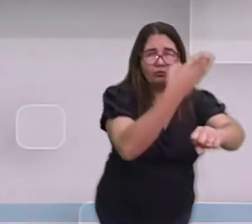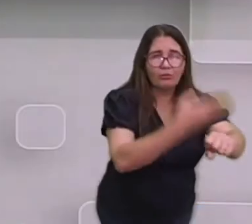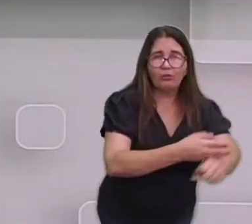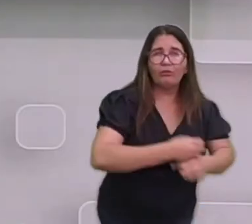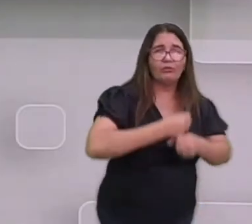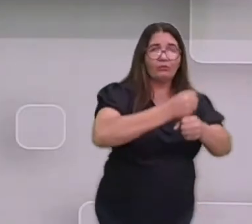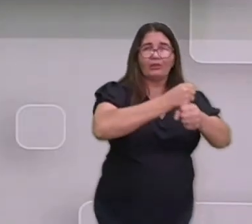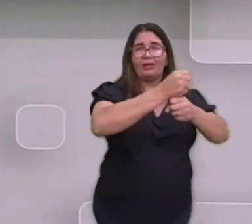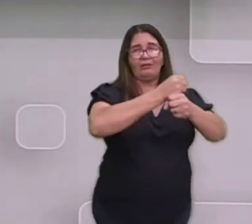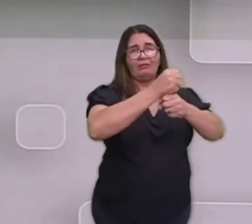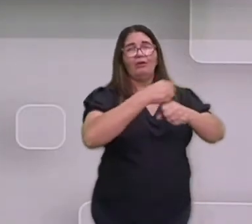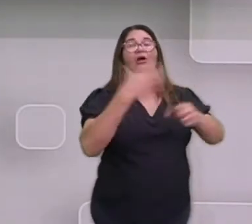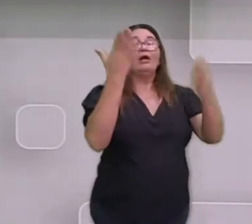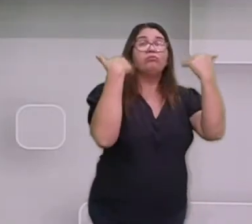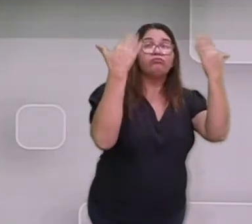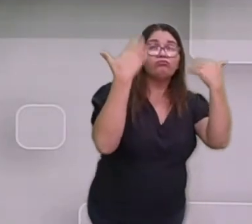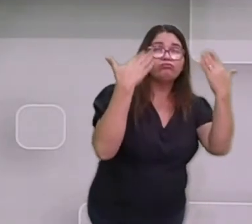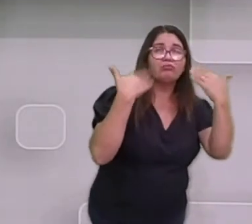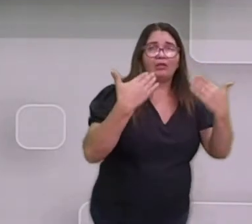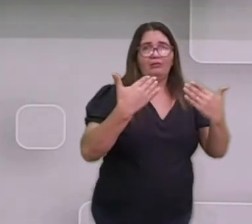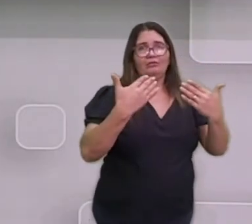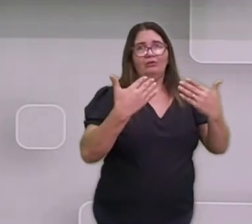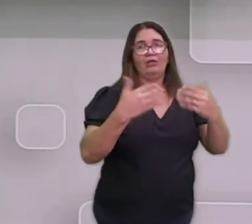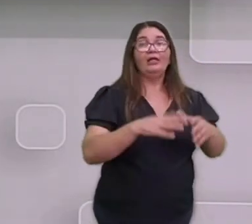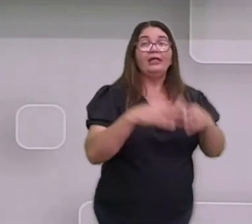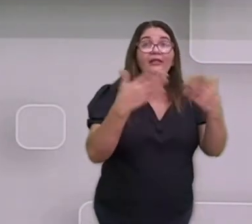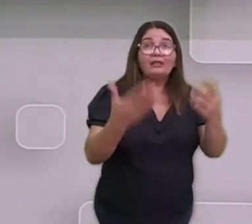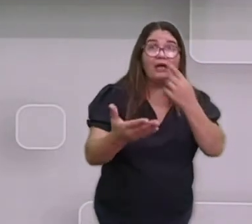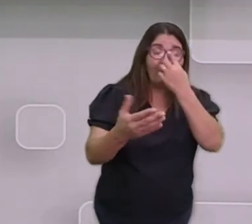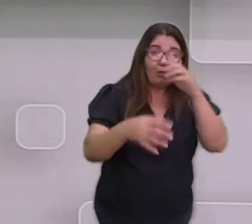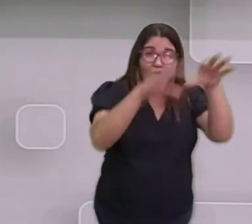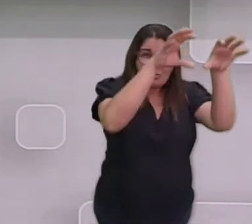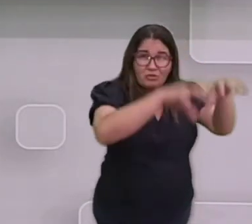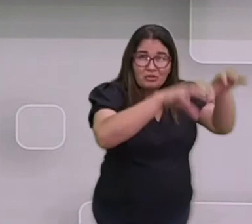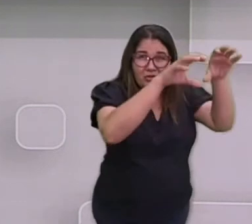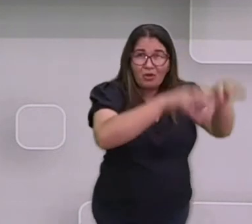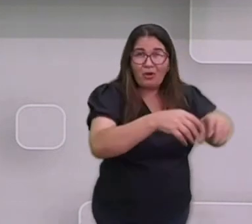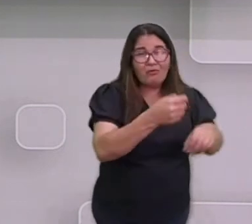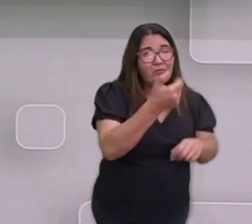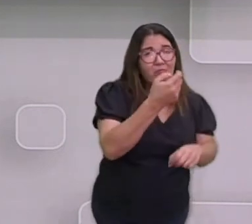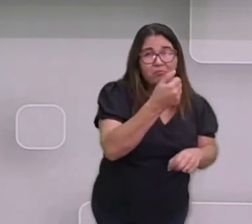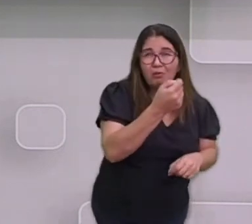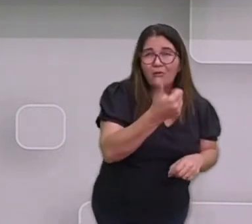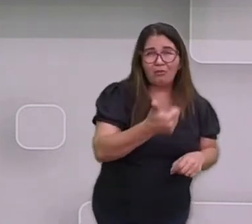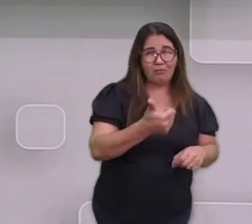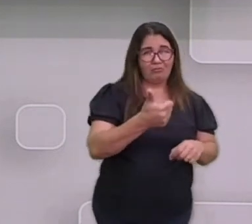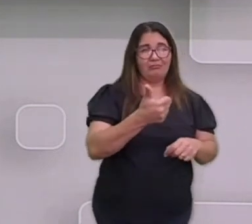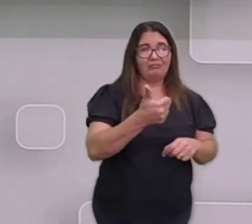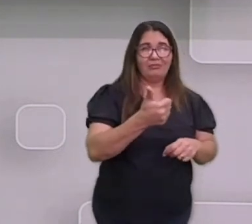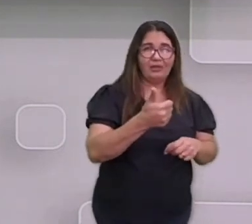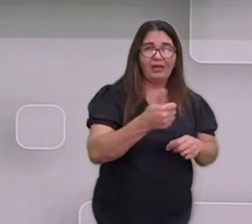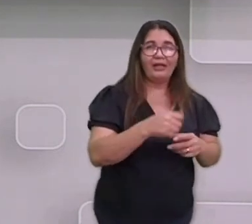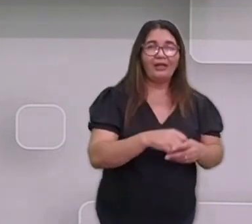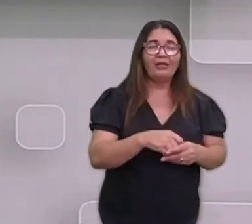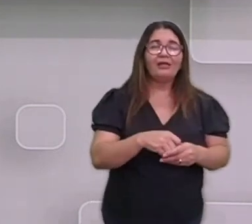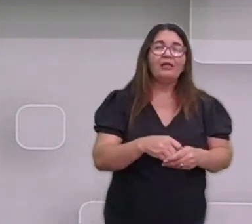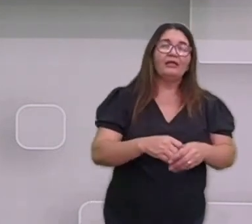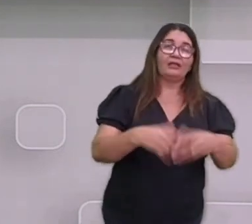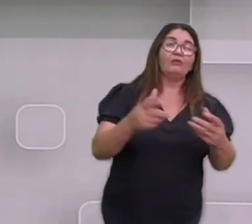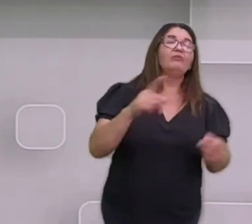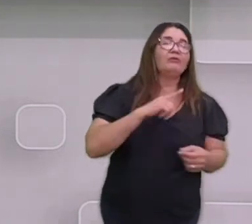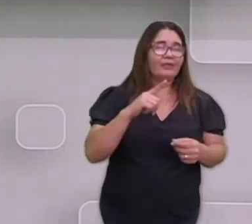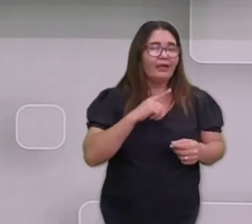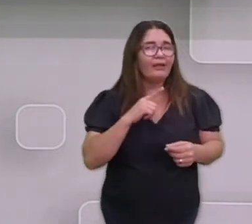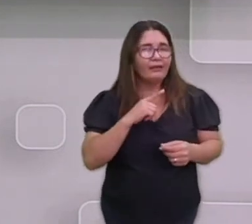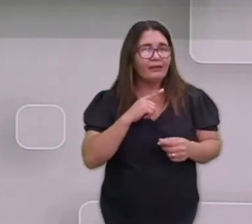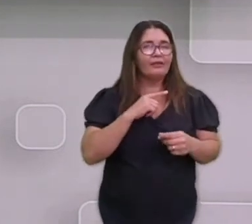vocês ouvirem falar de pluviosidade, é o número de chuva. Não tem muita chuva, não tem muita água. Mas tem muito calor,